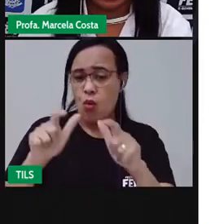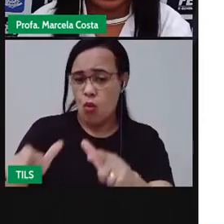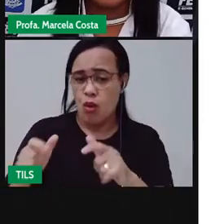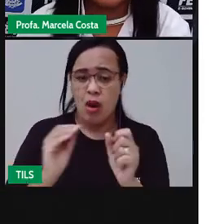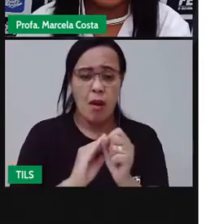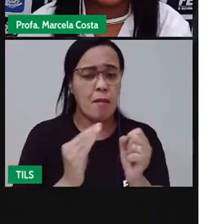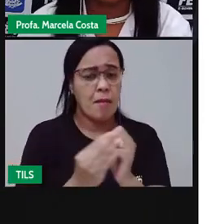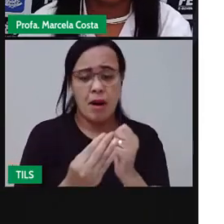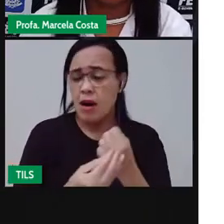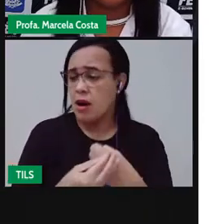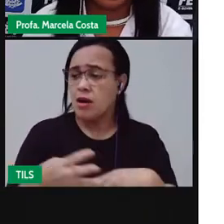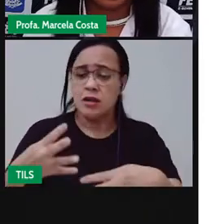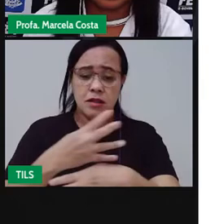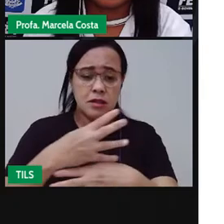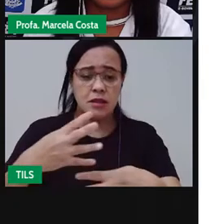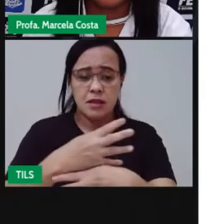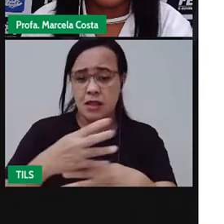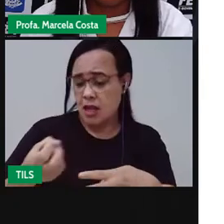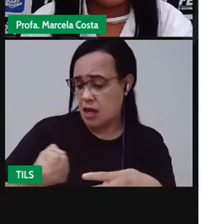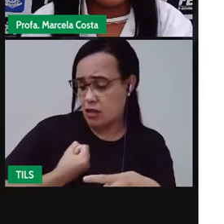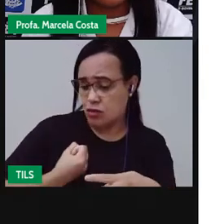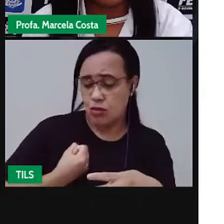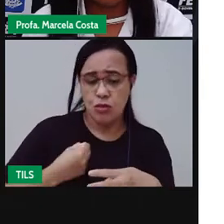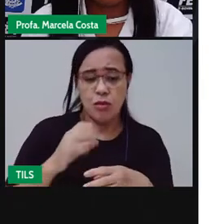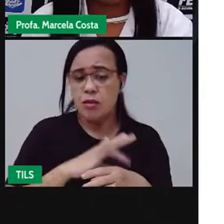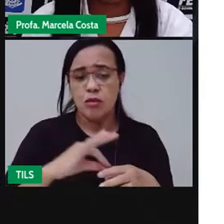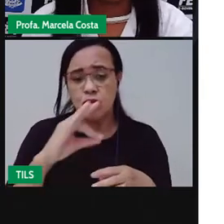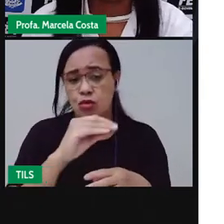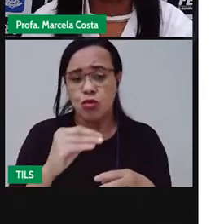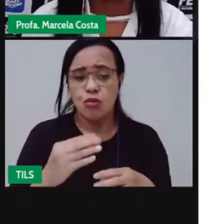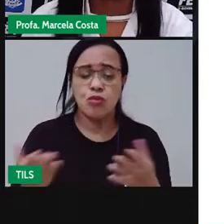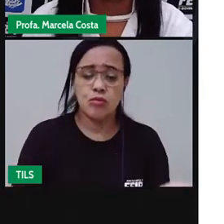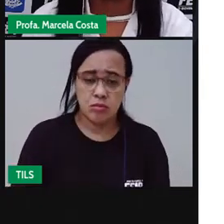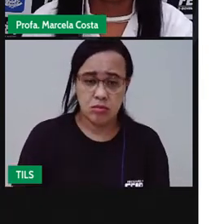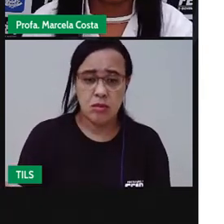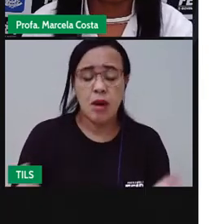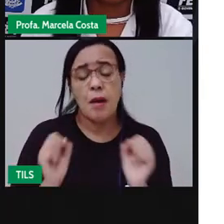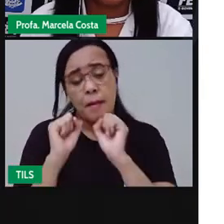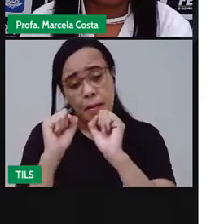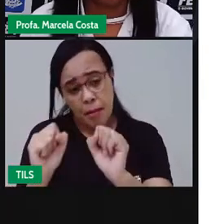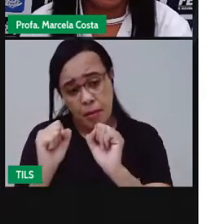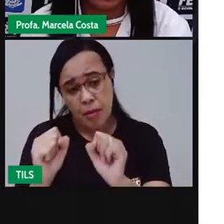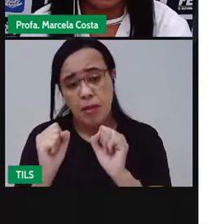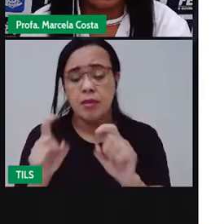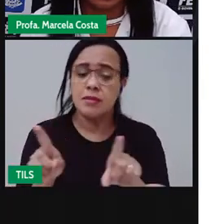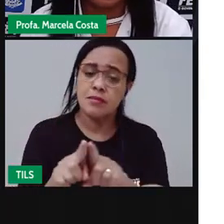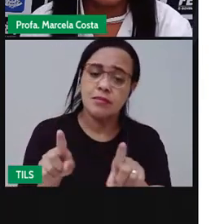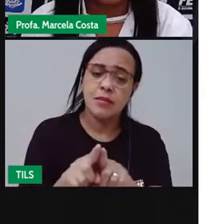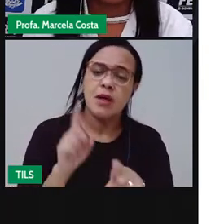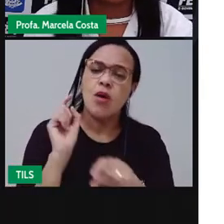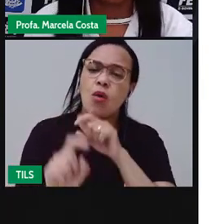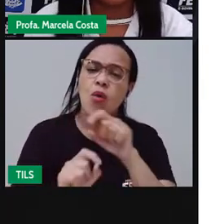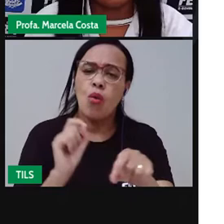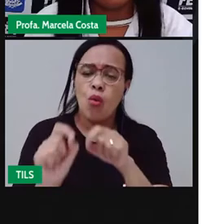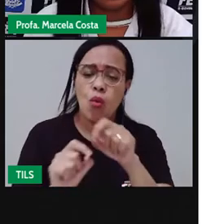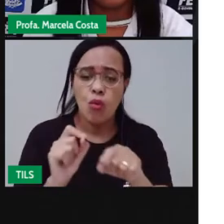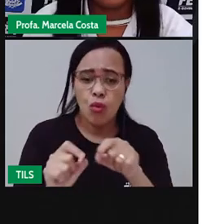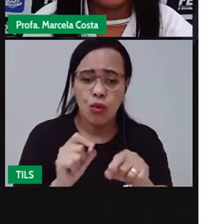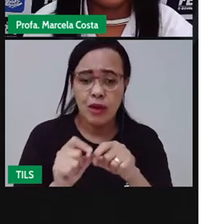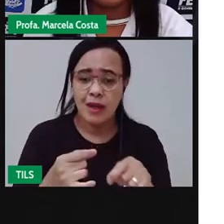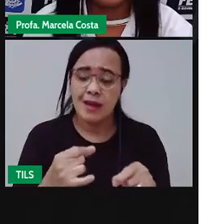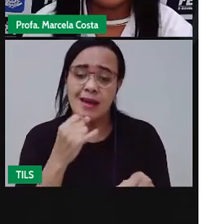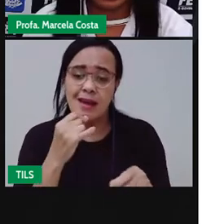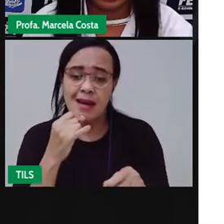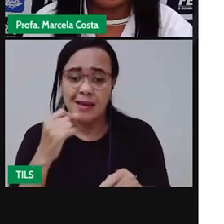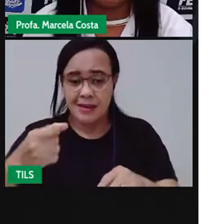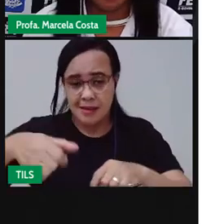bairro, a cidade, o número da casa. Mas a gente também pode colocar alguns pontos de referência, que são justamente